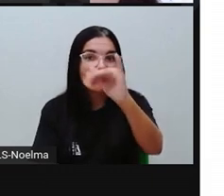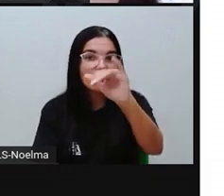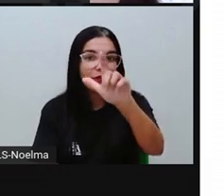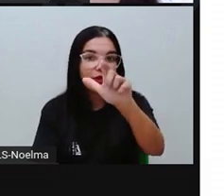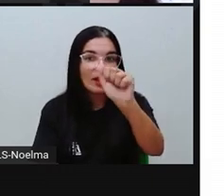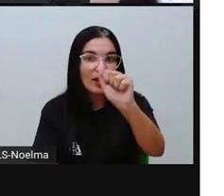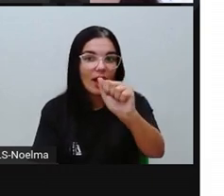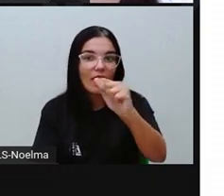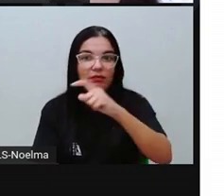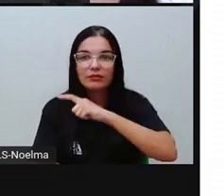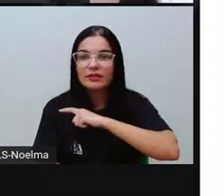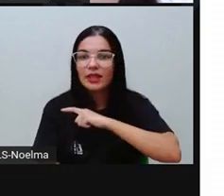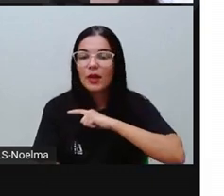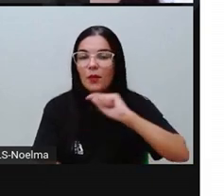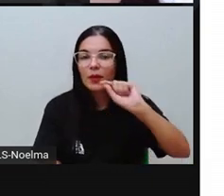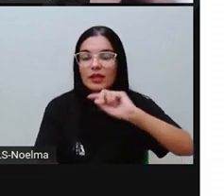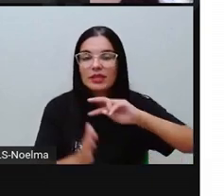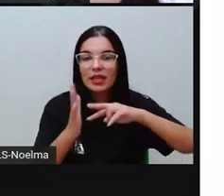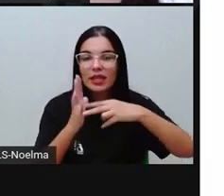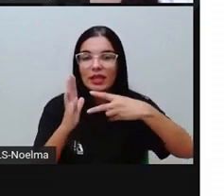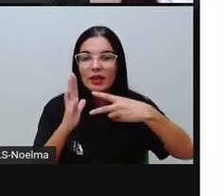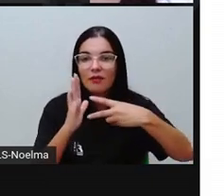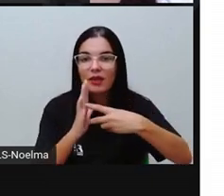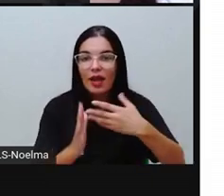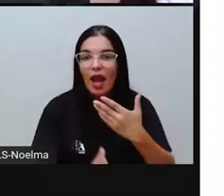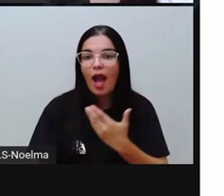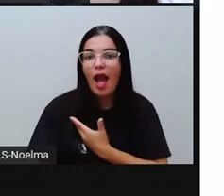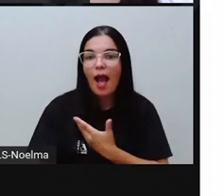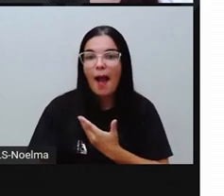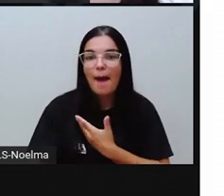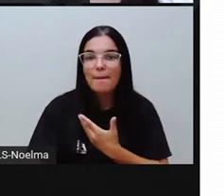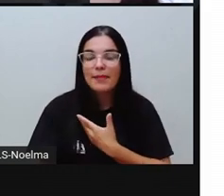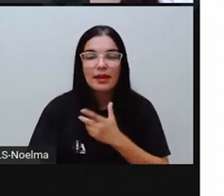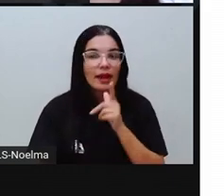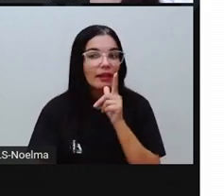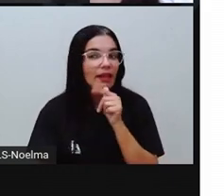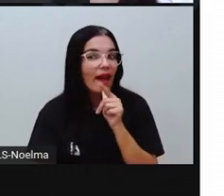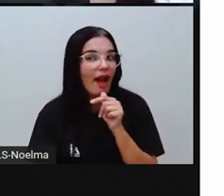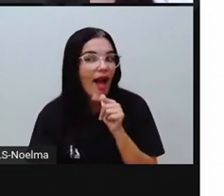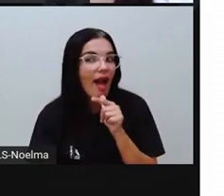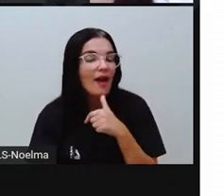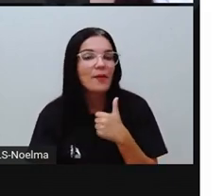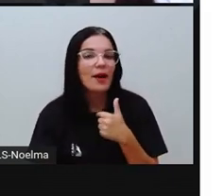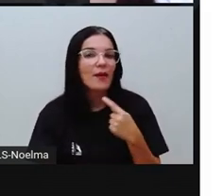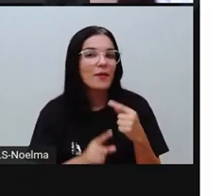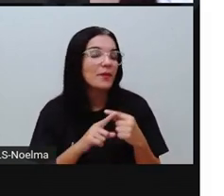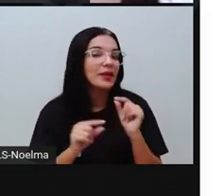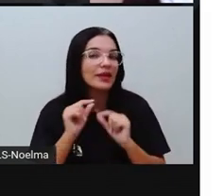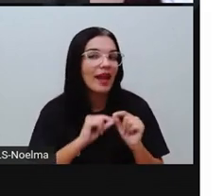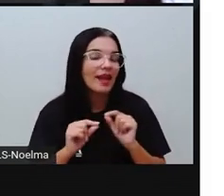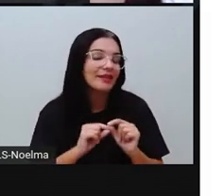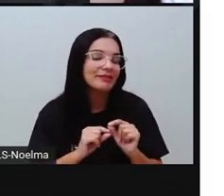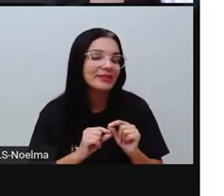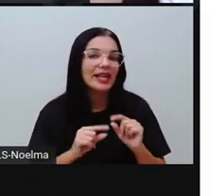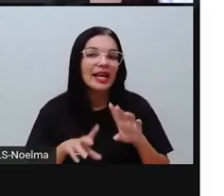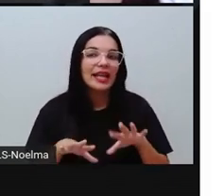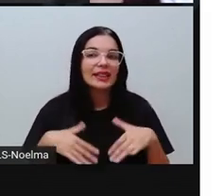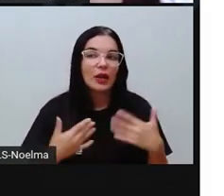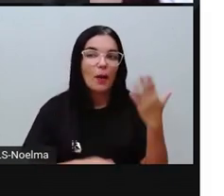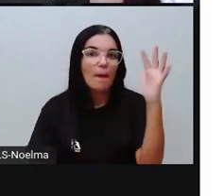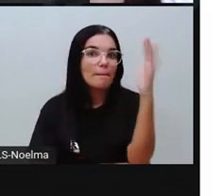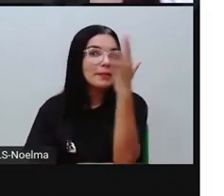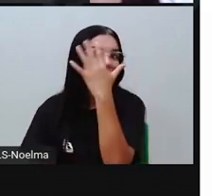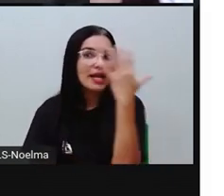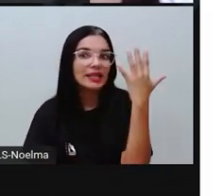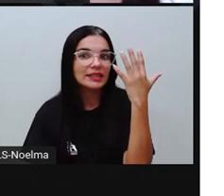florestas aí, a gente vai lembrar das plantas que vivem na água, né? Por isso que a gente fala sobre